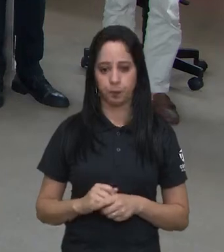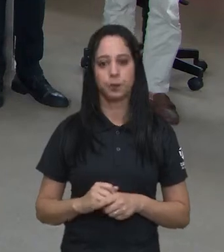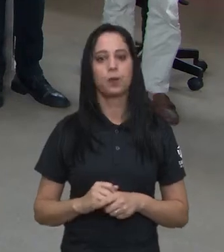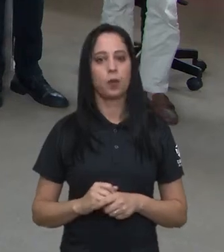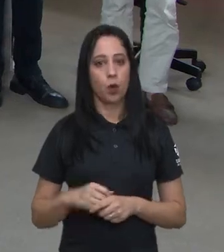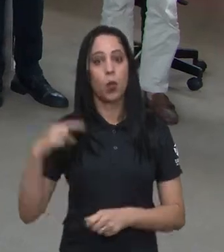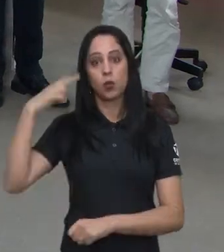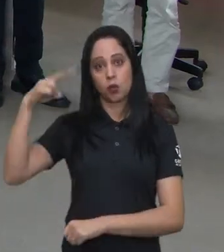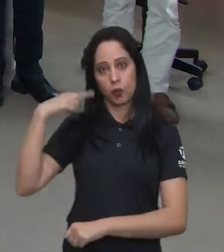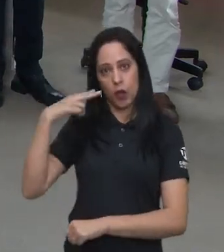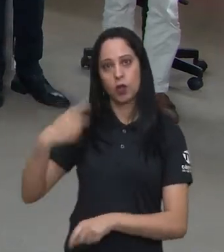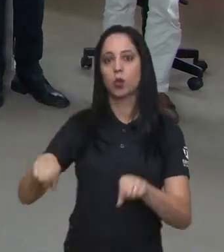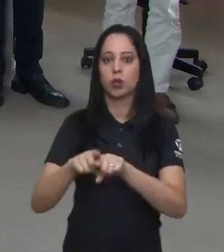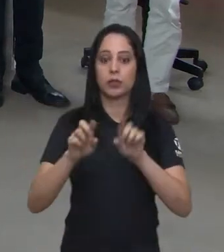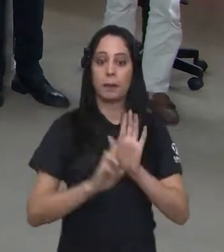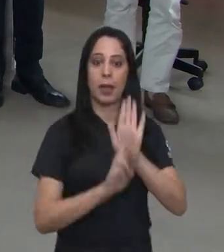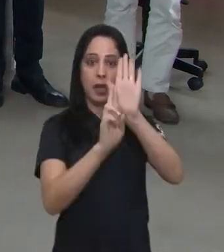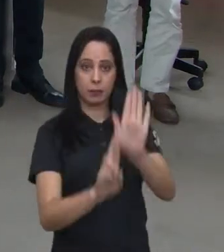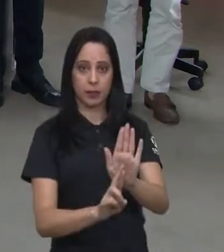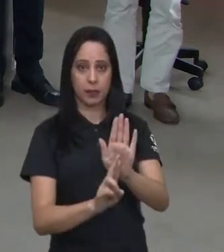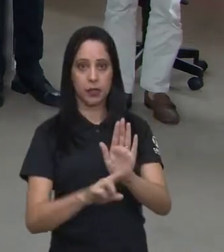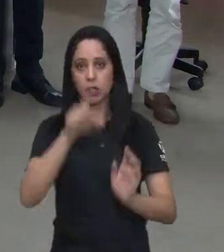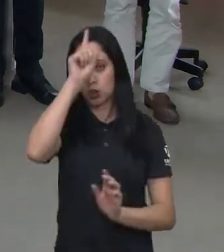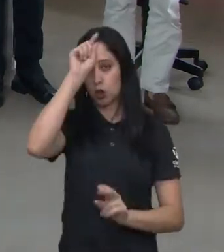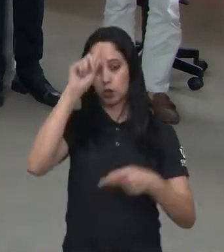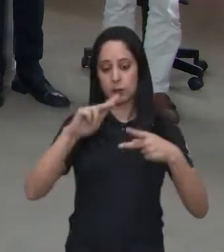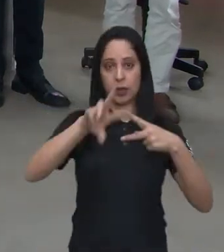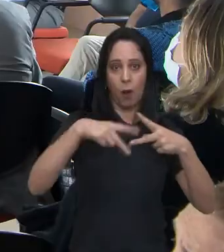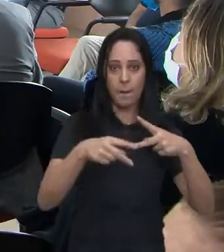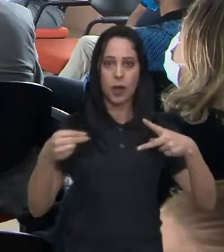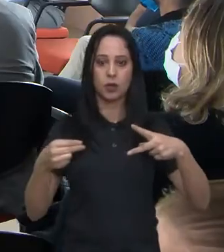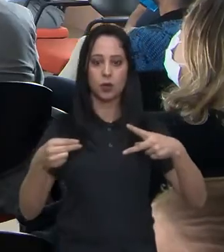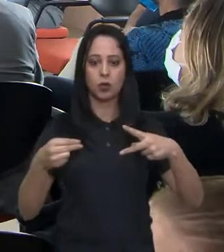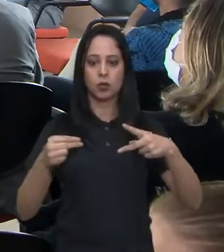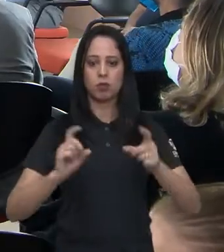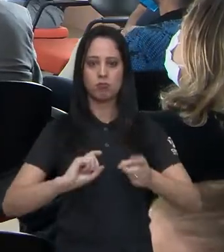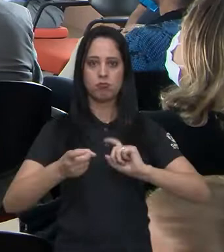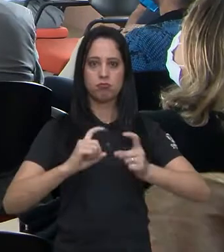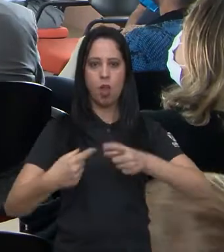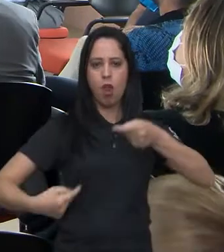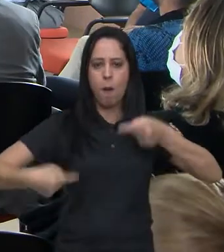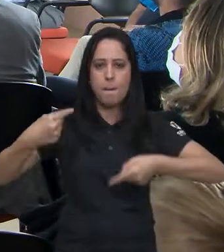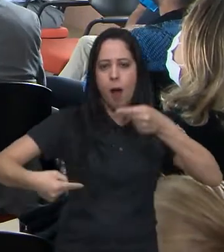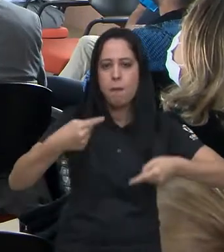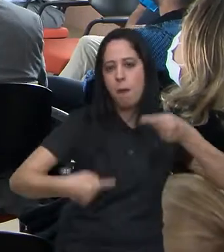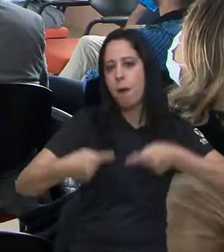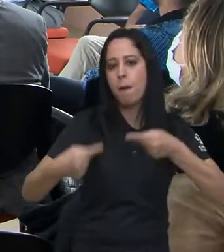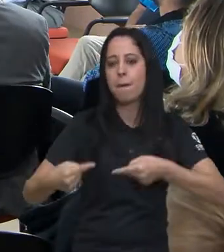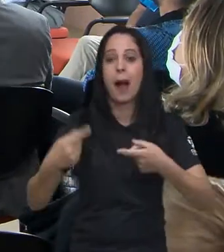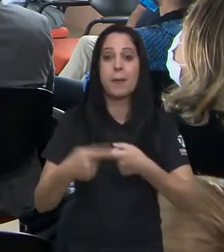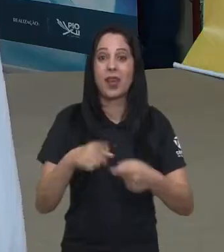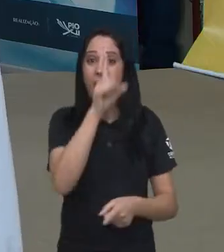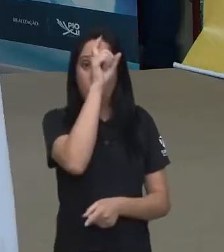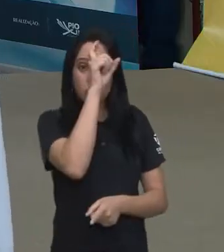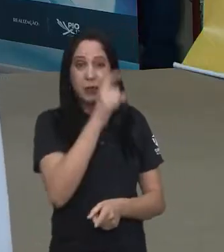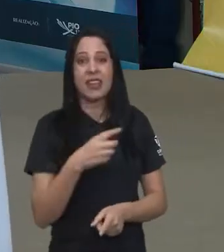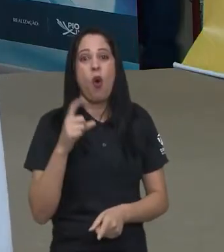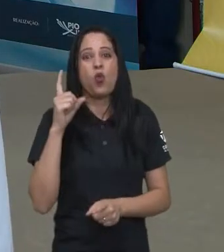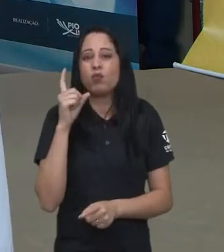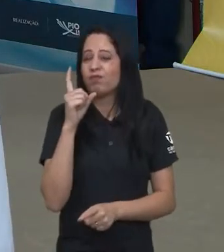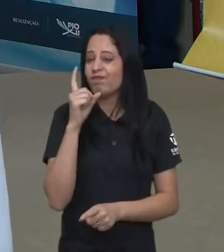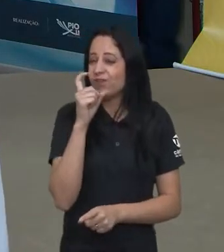Vereadores e representantes do Hospital Pio XII do GAC se reuniram para discutir as dificuldades que as